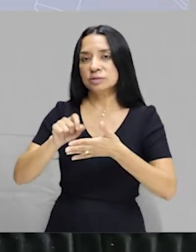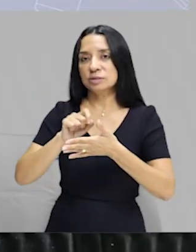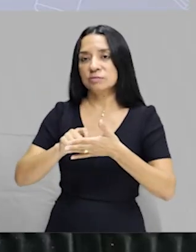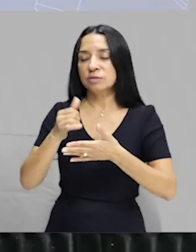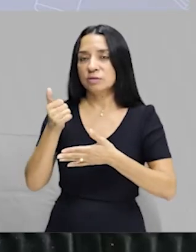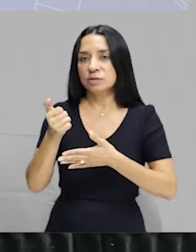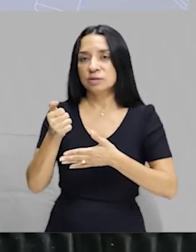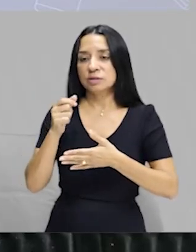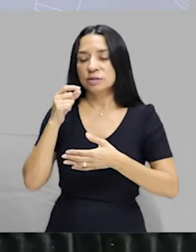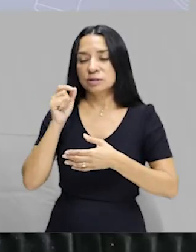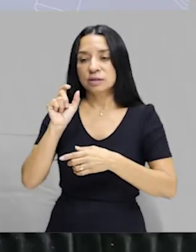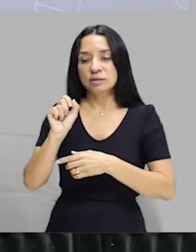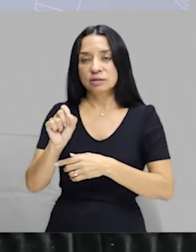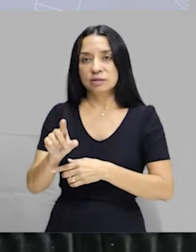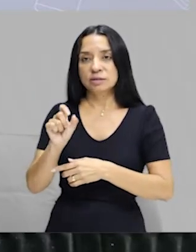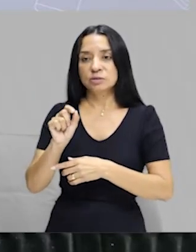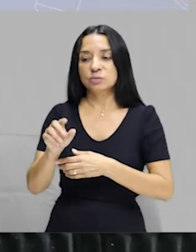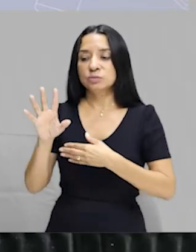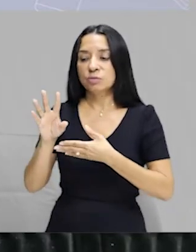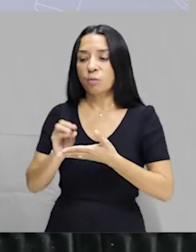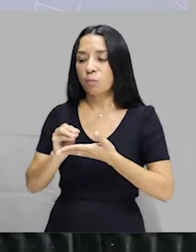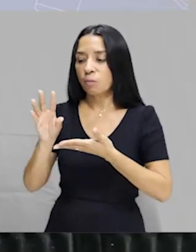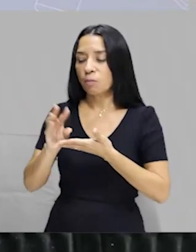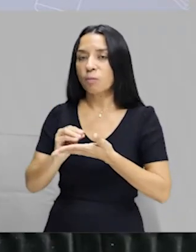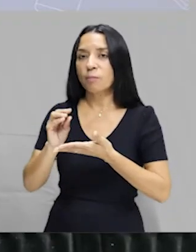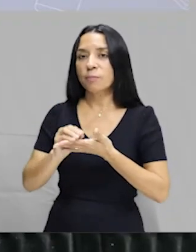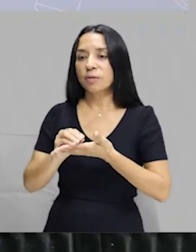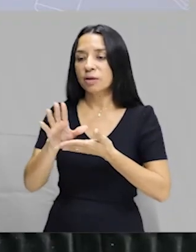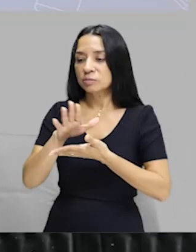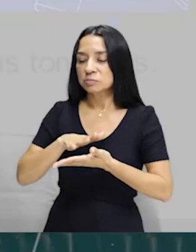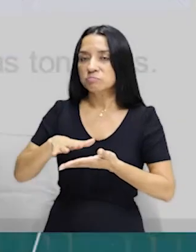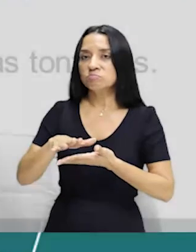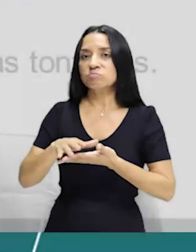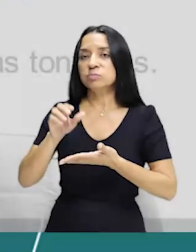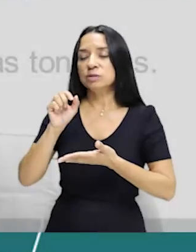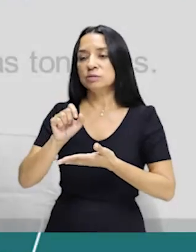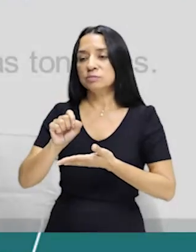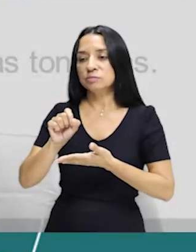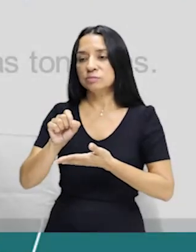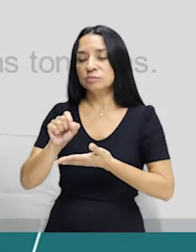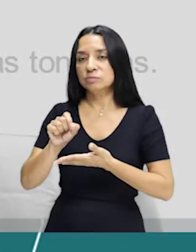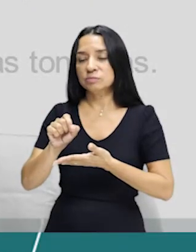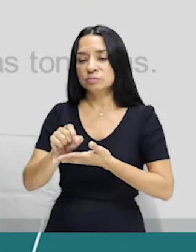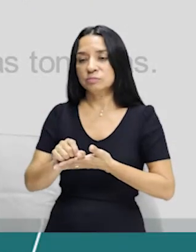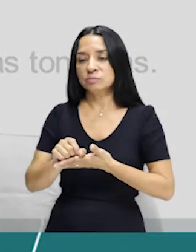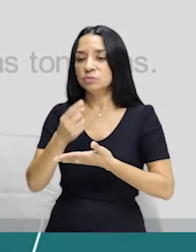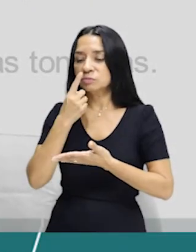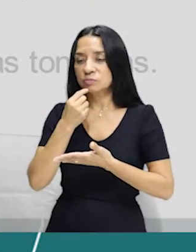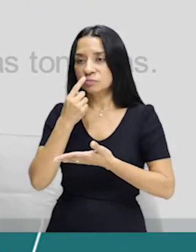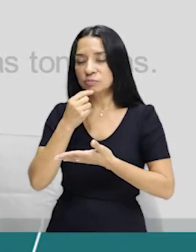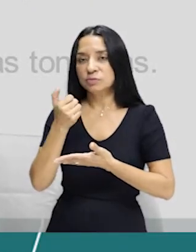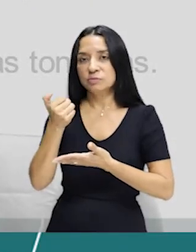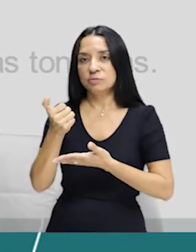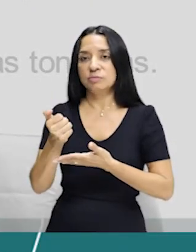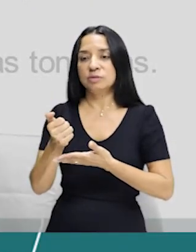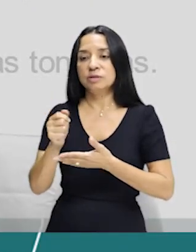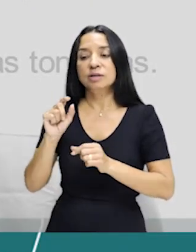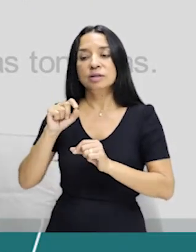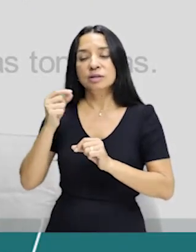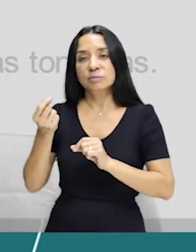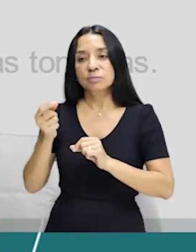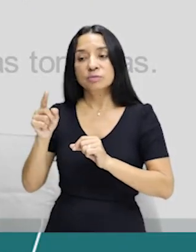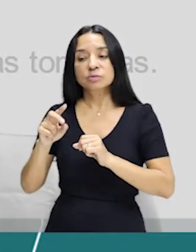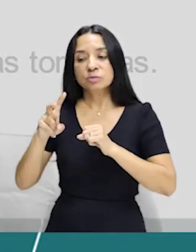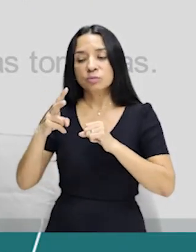de caneta azul e vai completando os espaços de caneta vermelha. Depois você vem com o texto que você marcou os verbos e